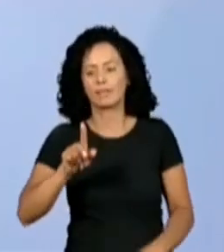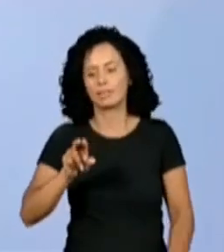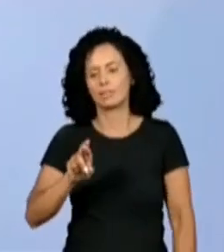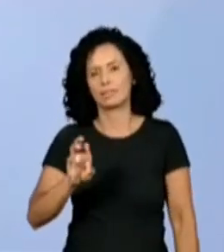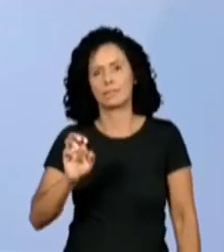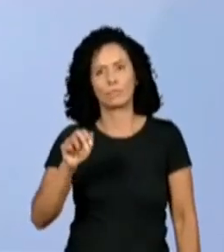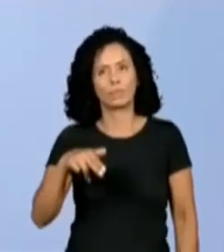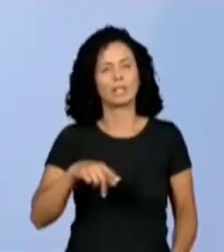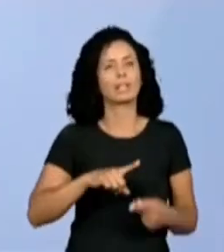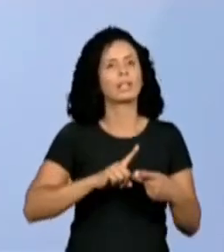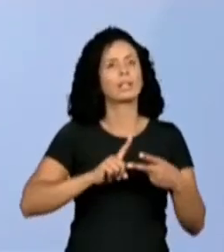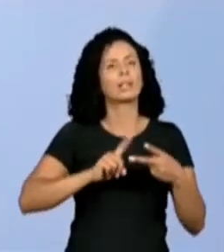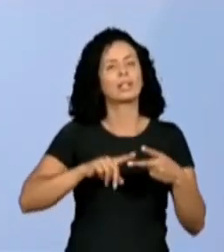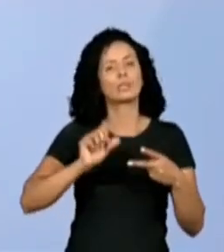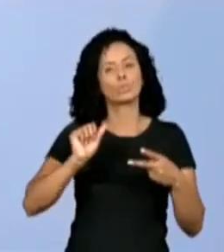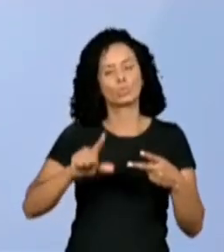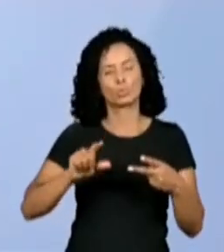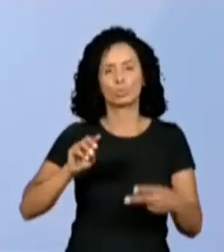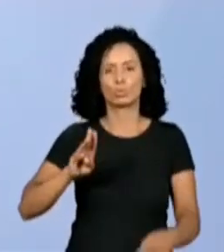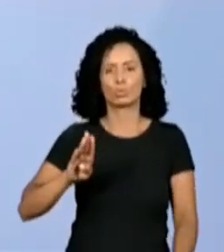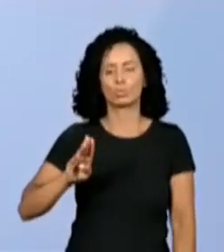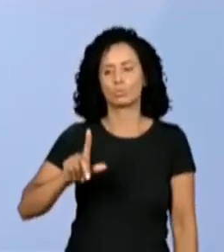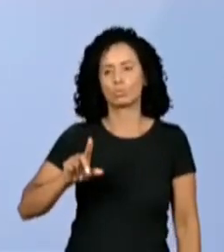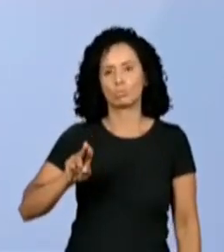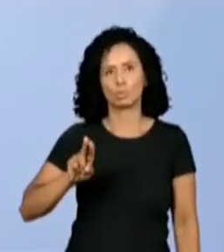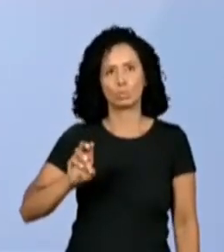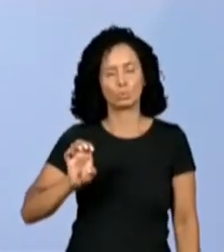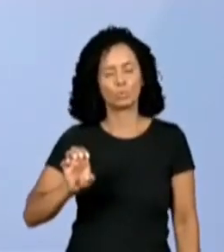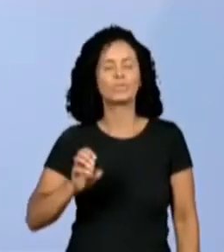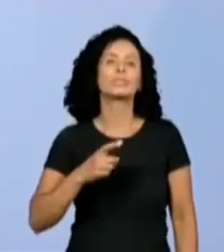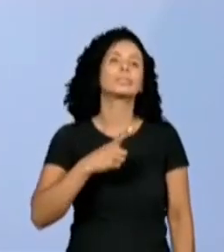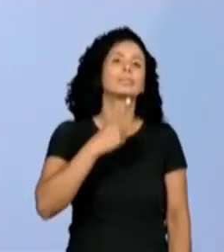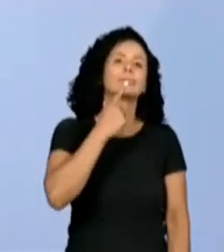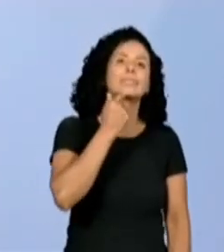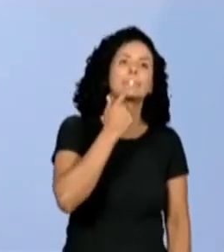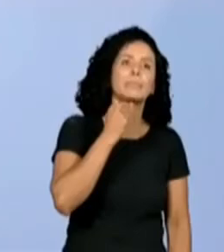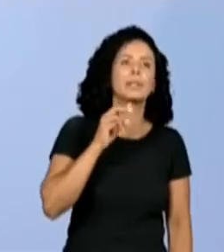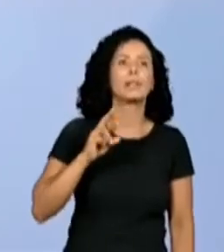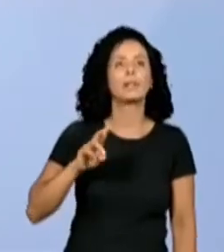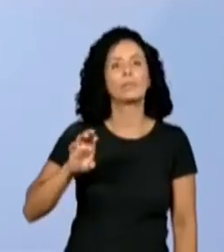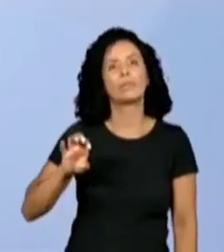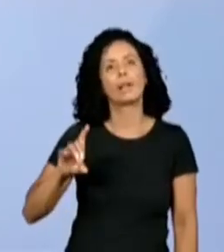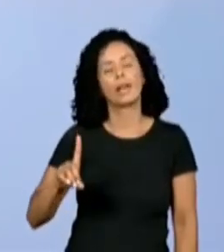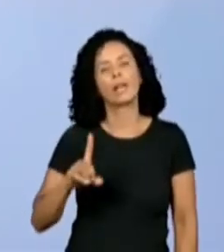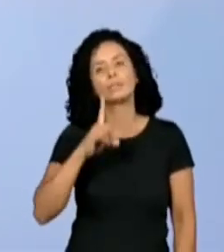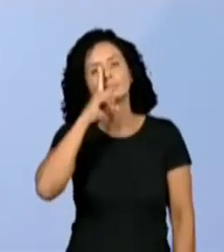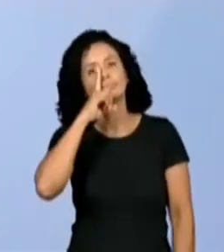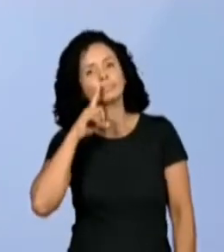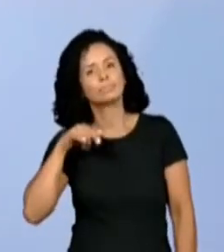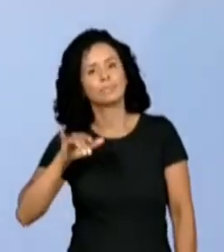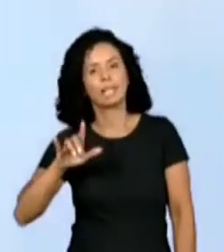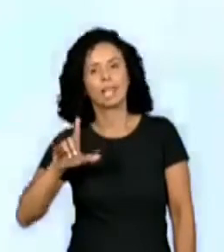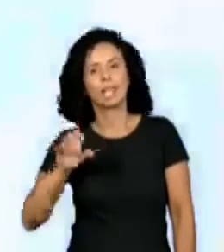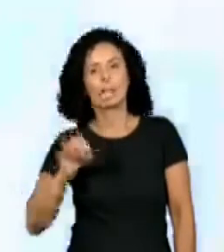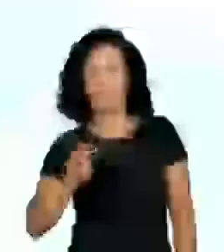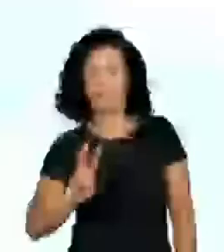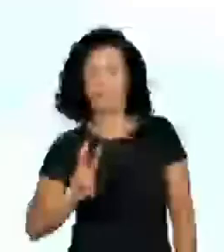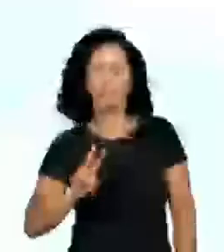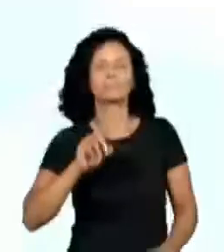red and yellow, tem várias cores ali, verde, azul, vermelho, laranja, amarelo. Ok, so,